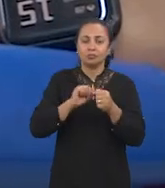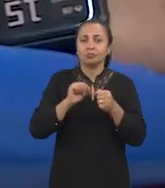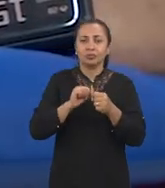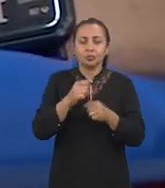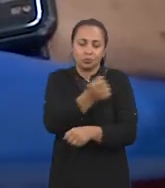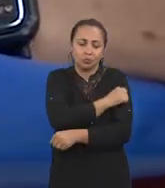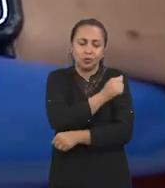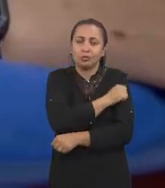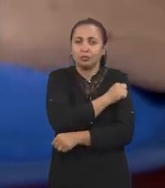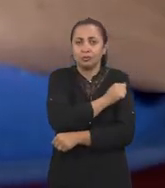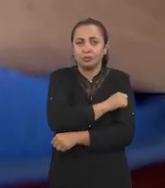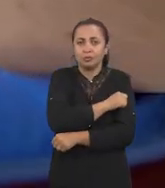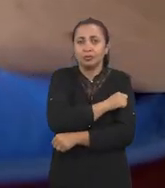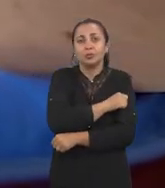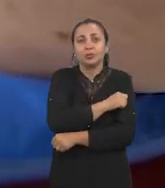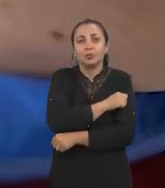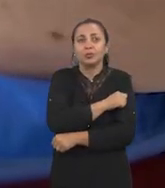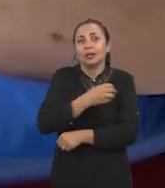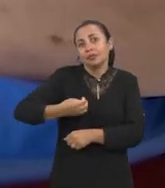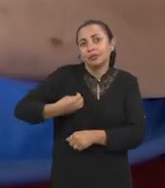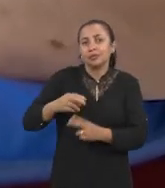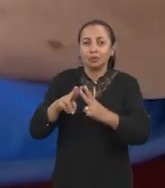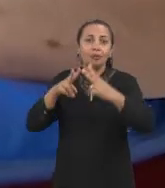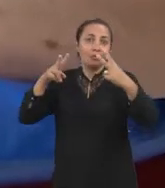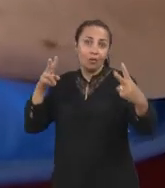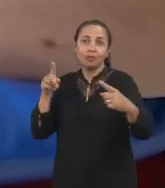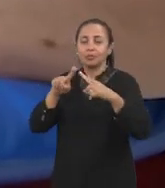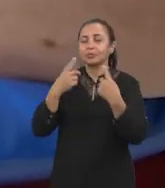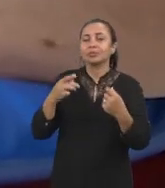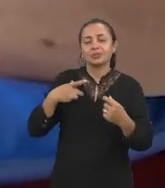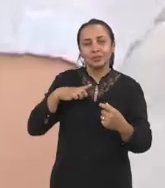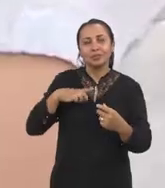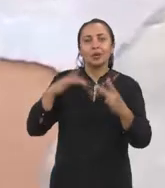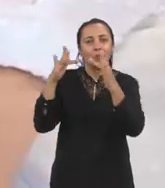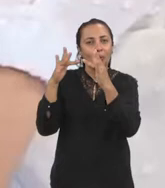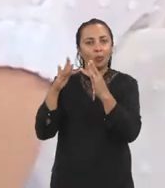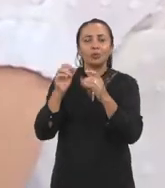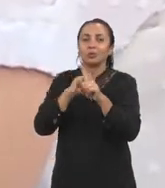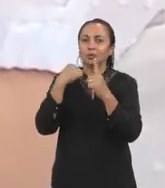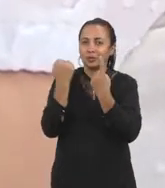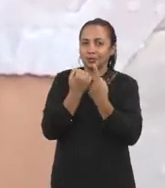alunos, ainda assim, mesmo de forma remota, estejam em contato com a sociedade.